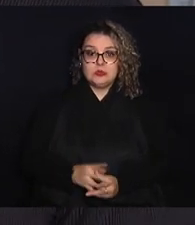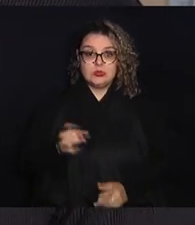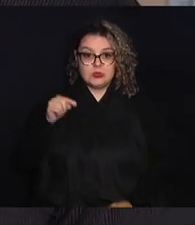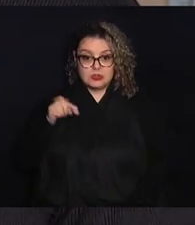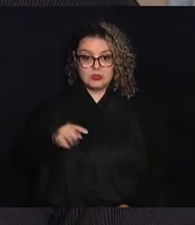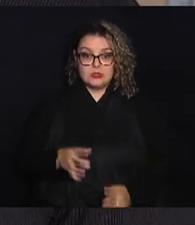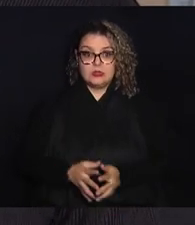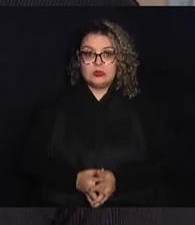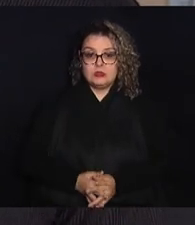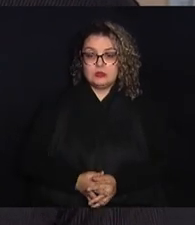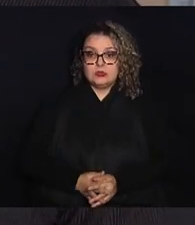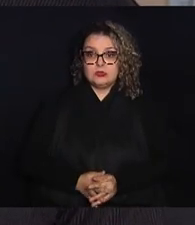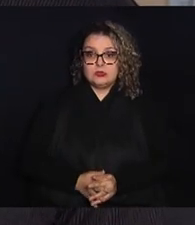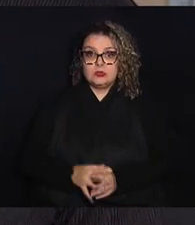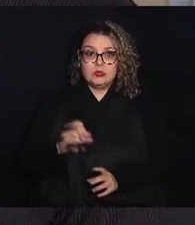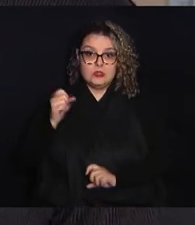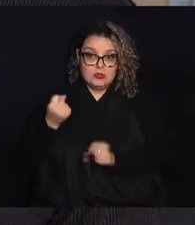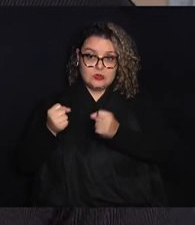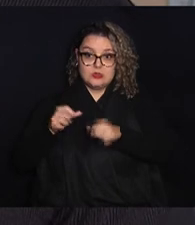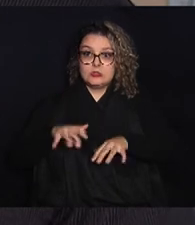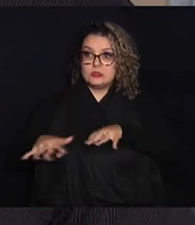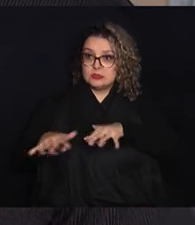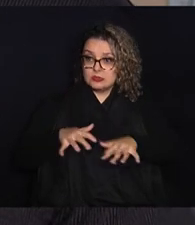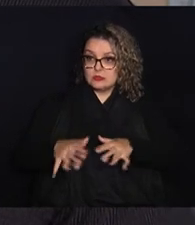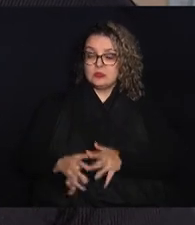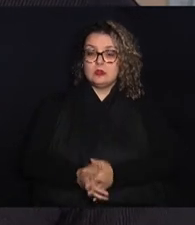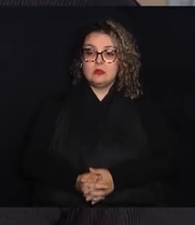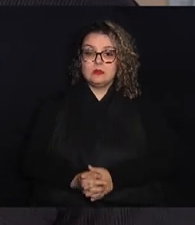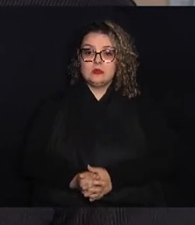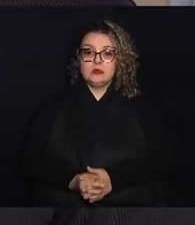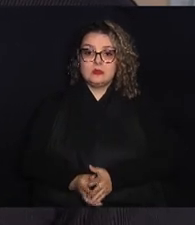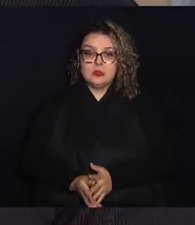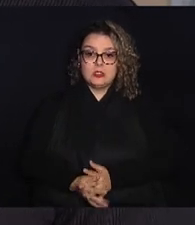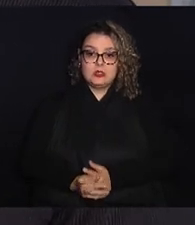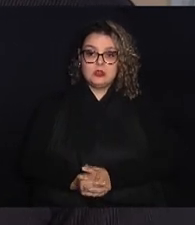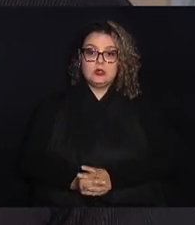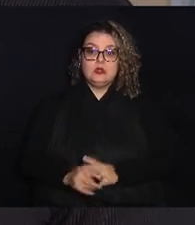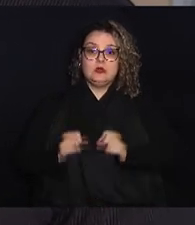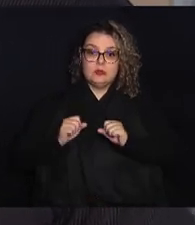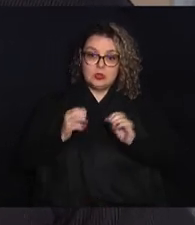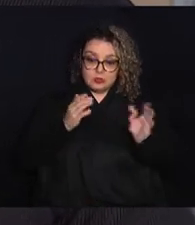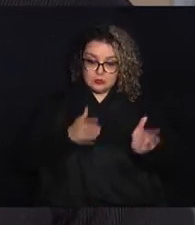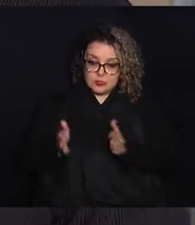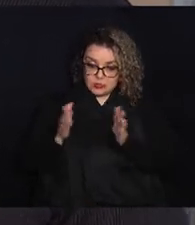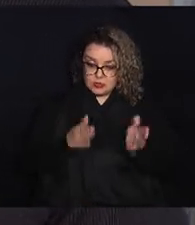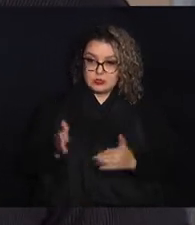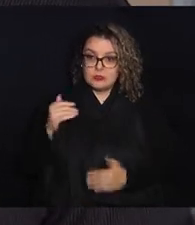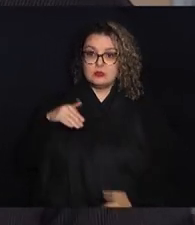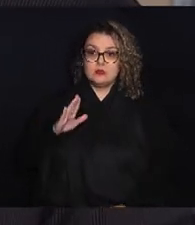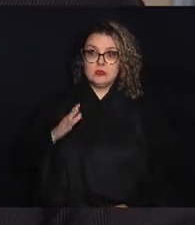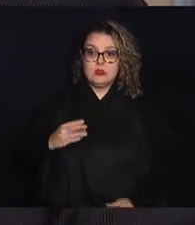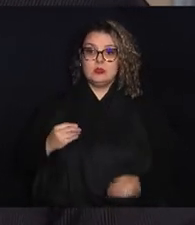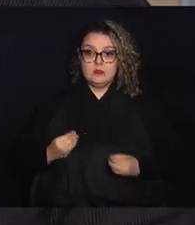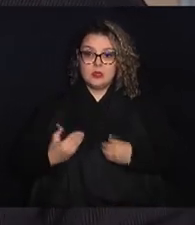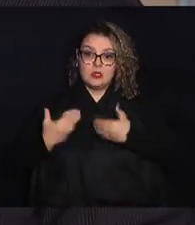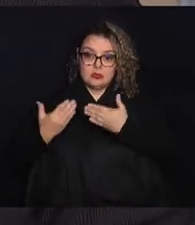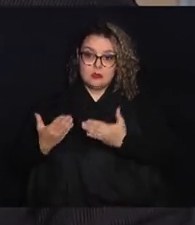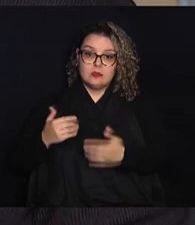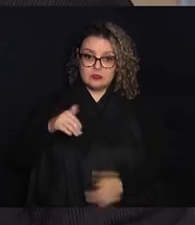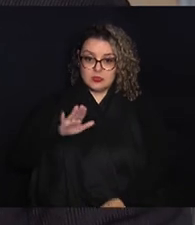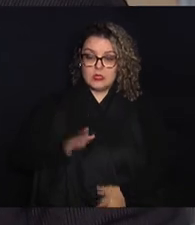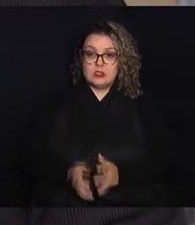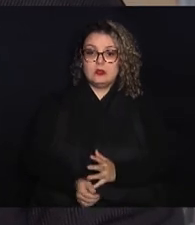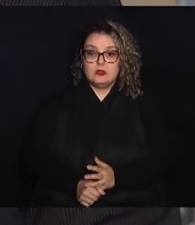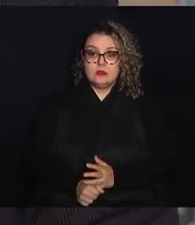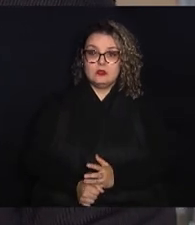os fabricantes estão se mobilizando para poderem estarem produzindo mais, para poderem estarem enviando mais. A